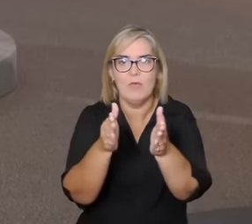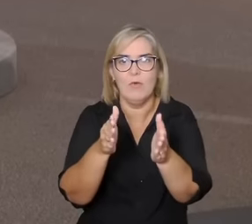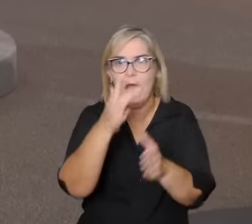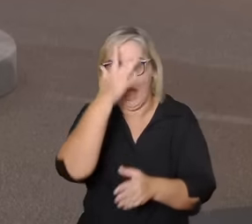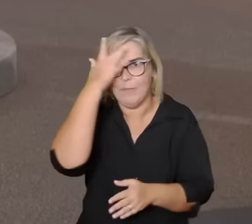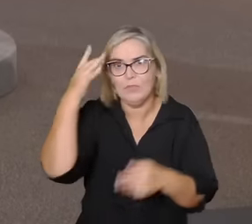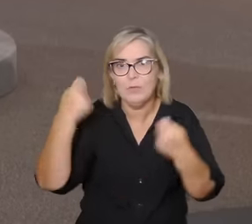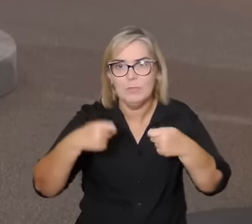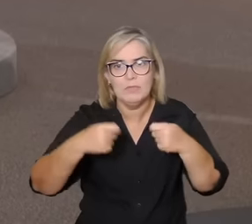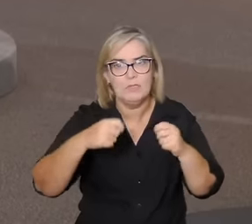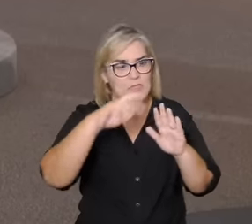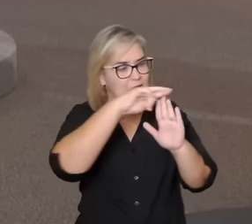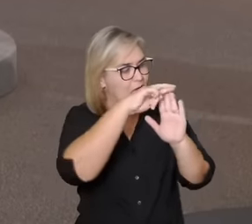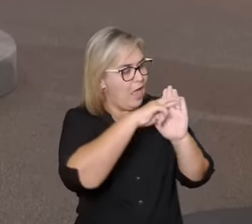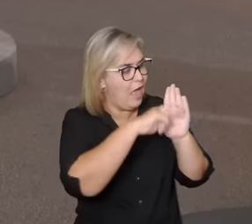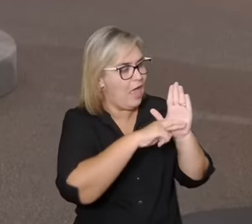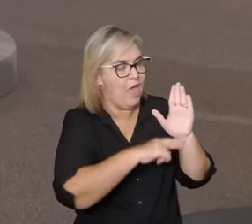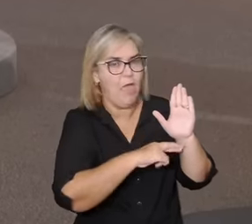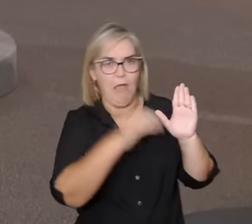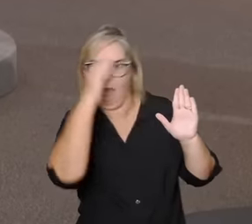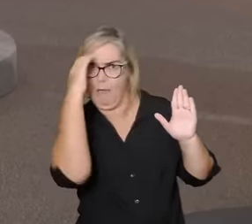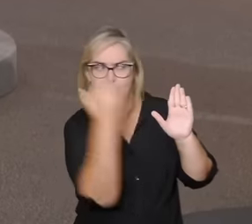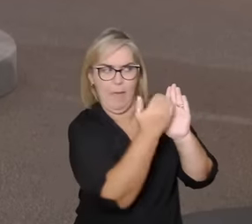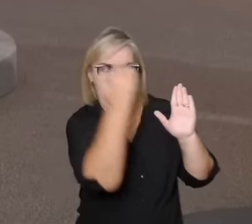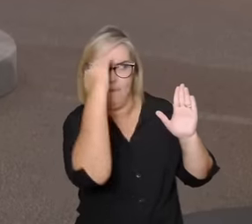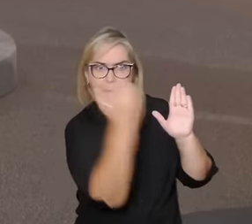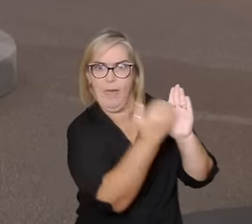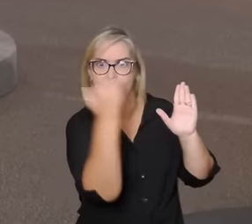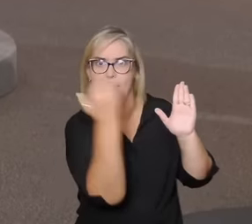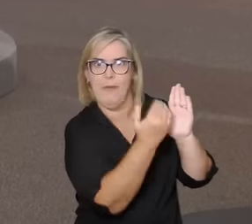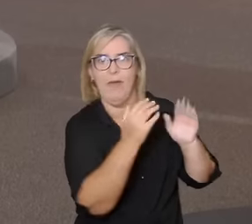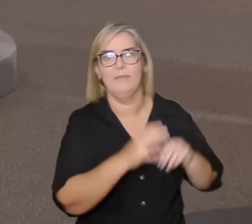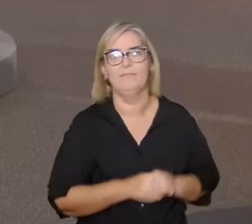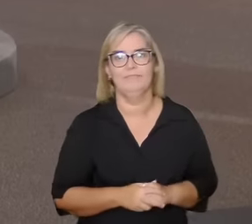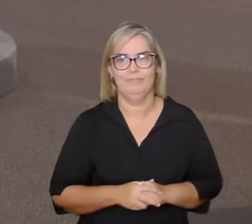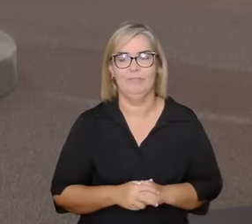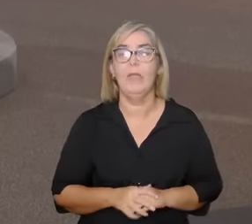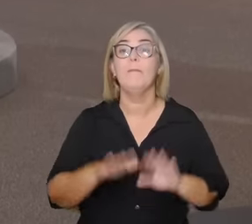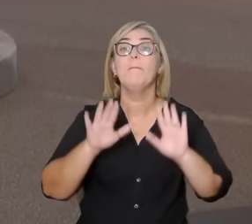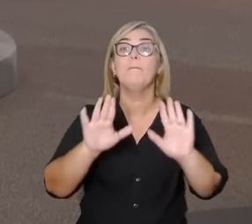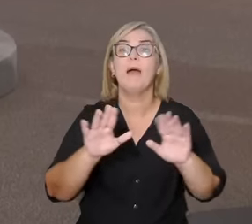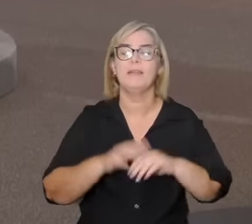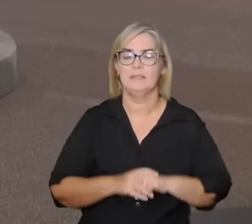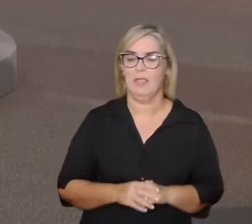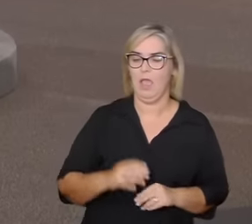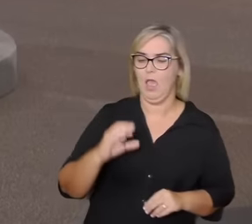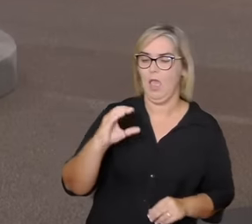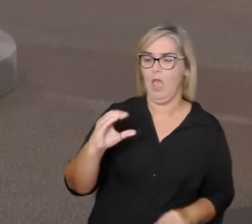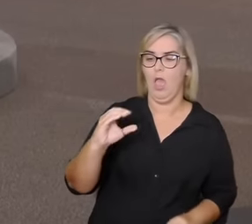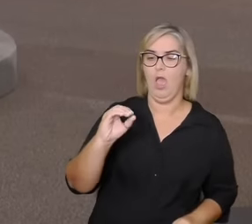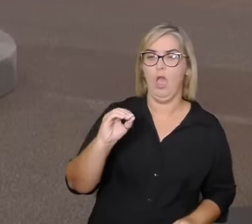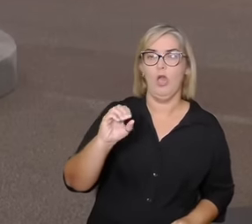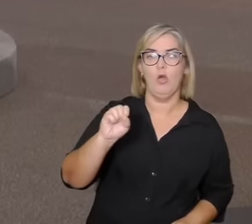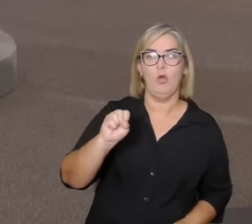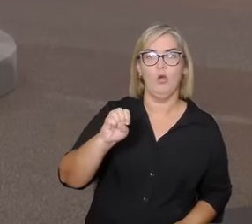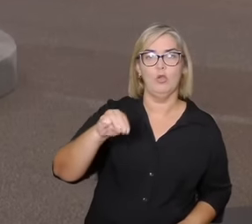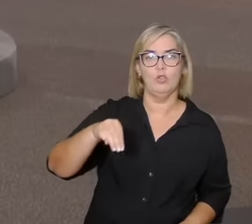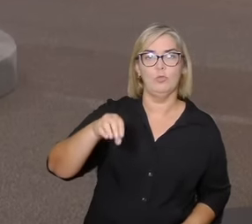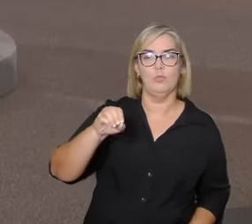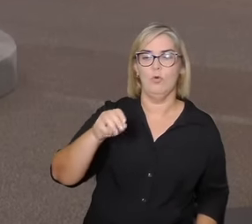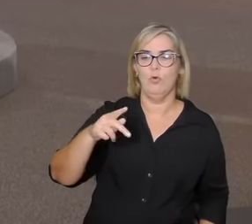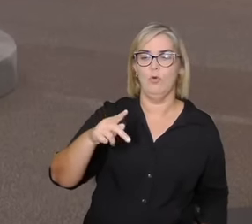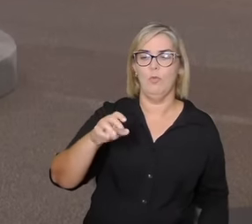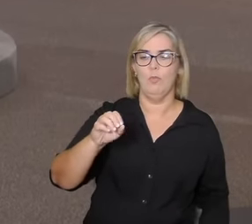enquanto na outra versão a cosmopolítica dessas sociedades estáveis não tem